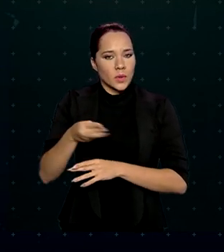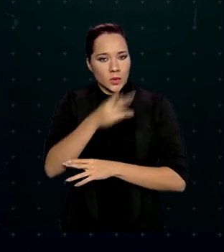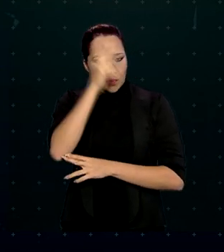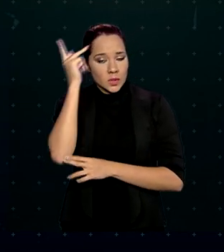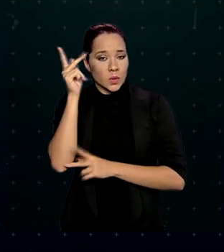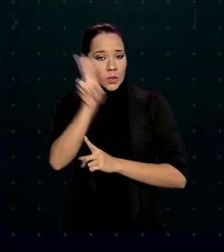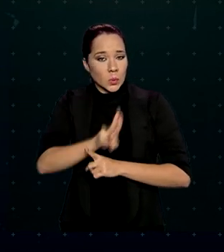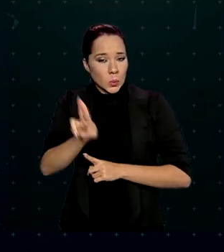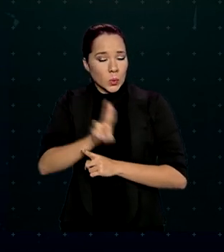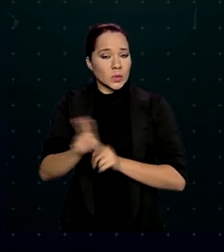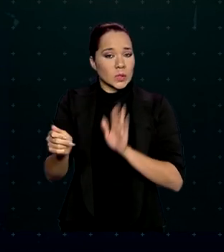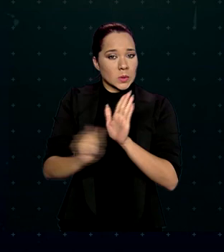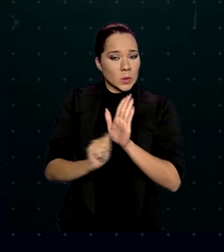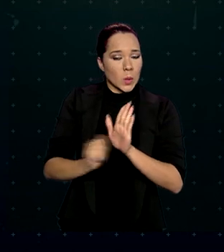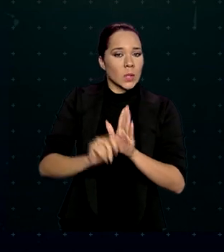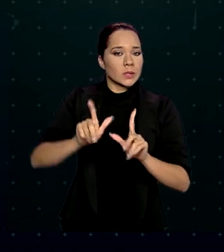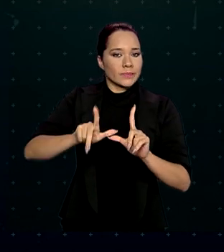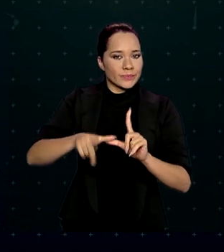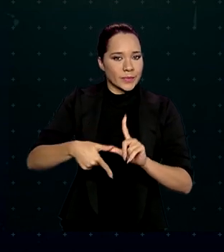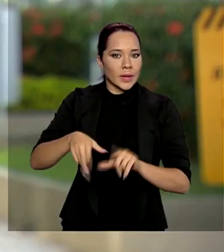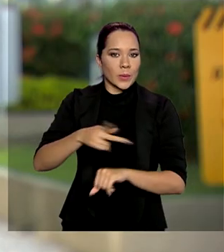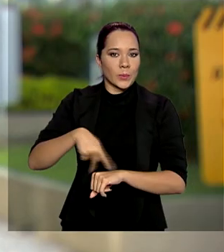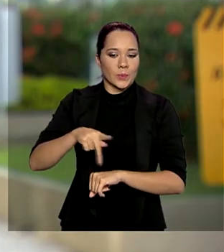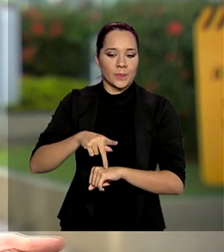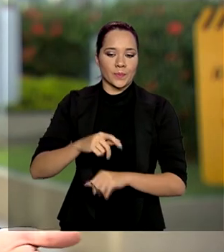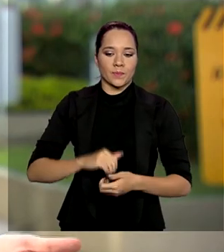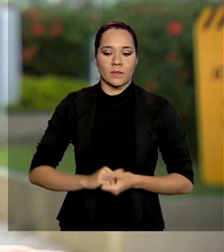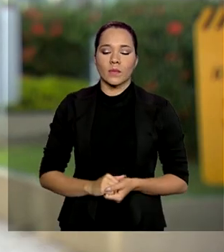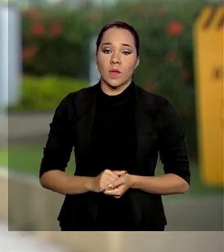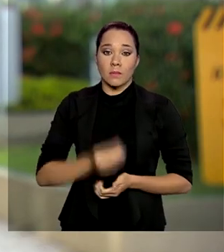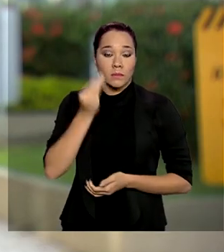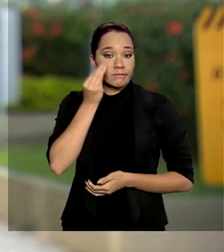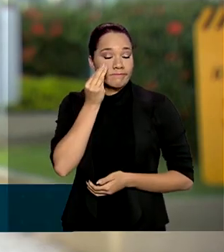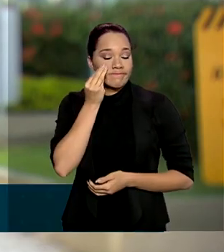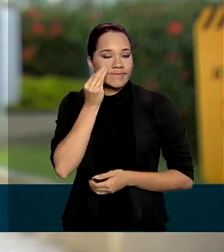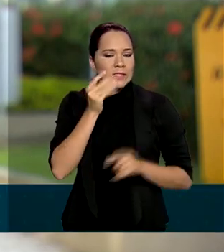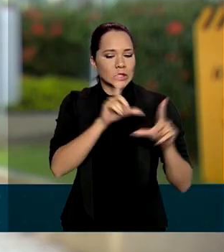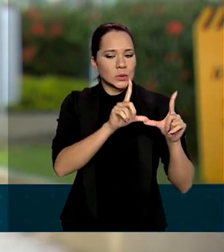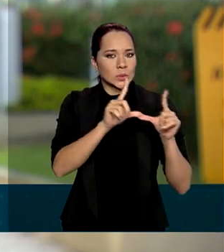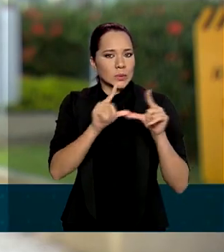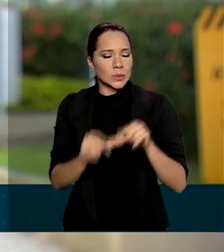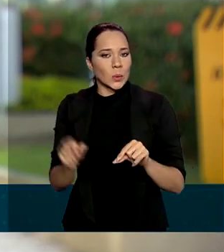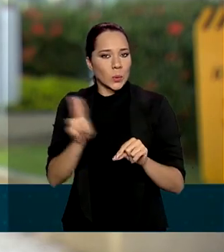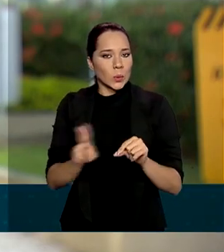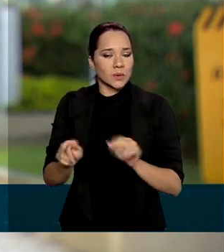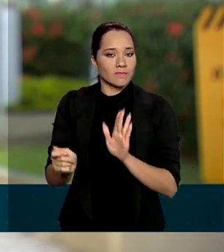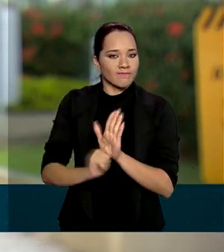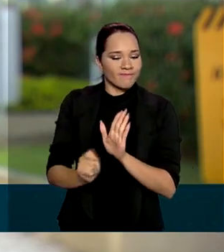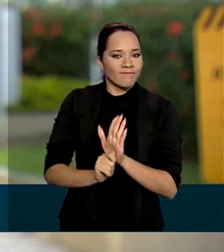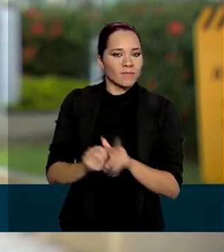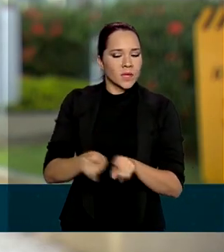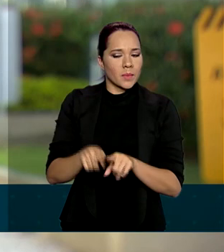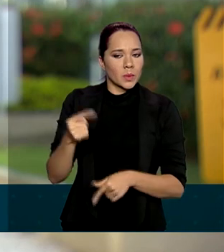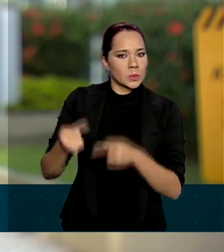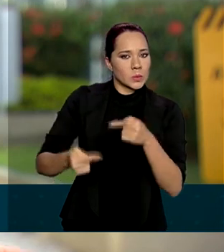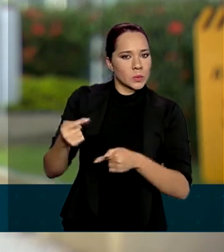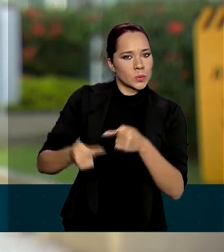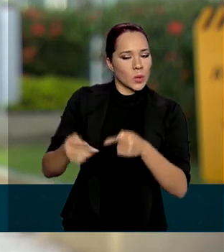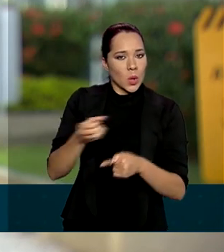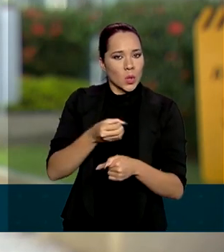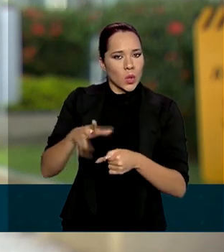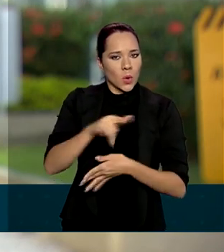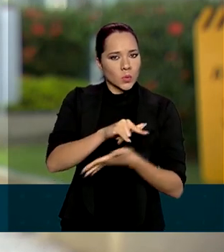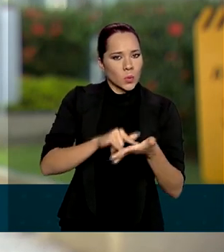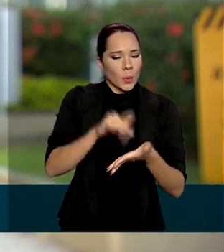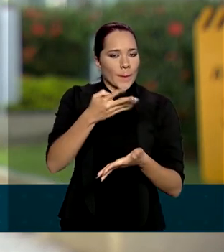usuários de drogas ilícitas no país. Para tentar reduzir o consumo de drogas e debater novas políticas de